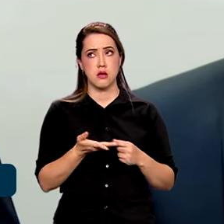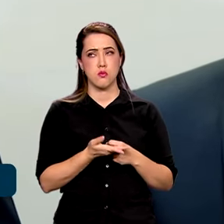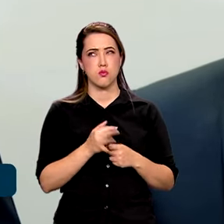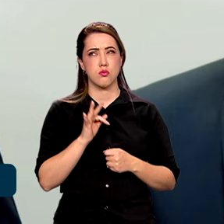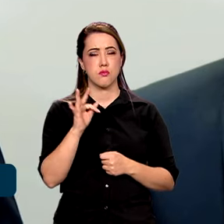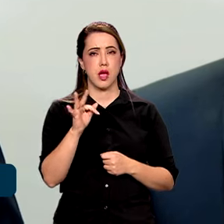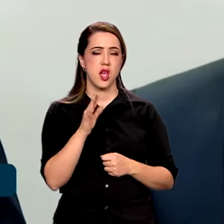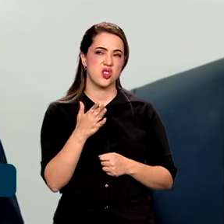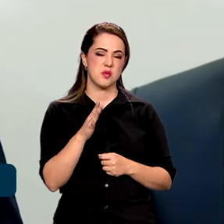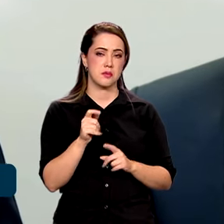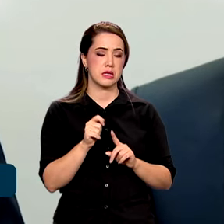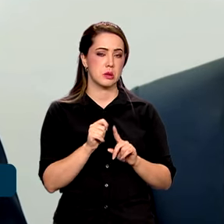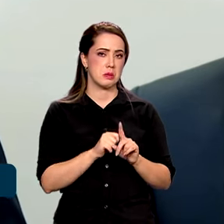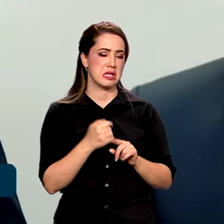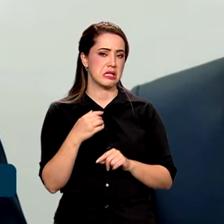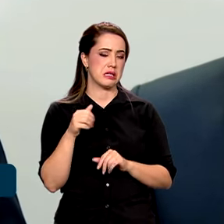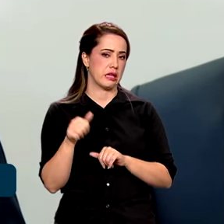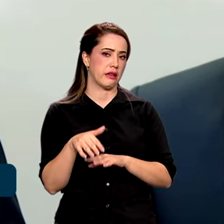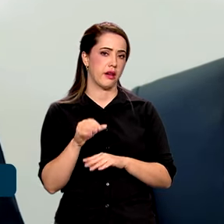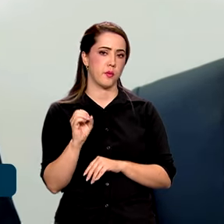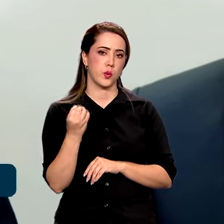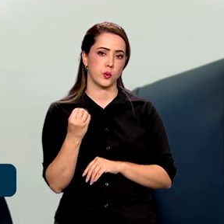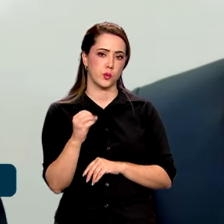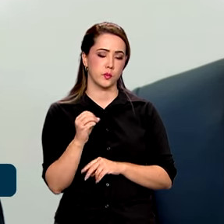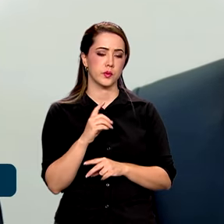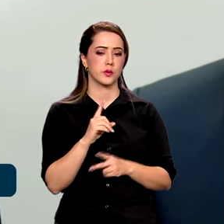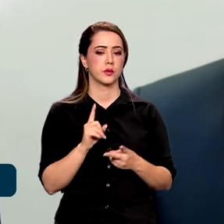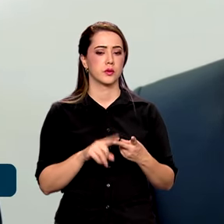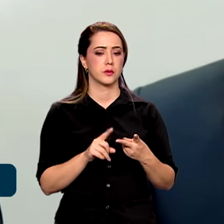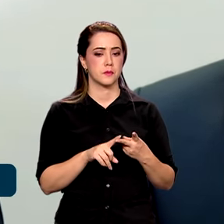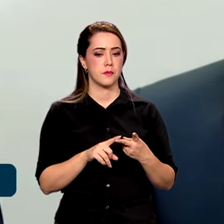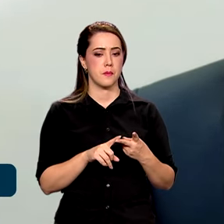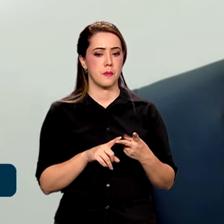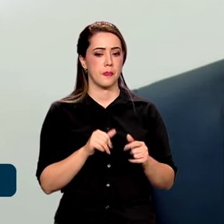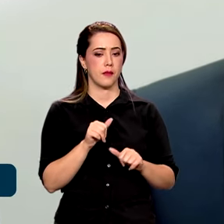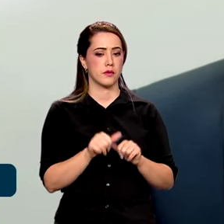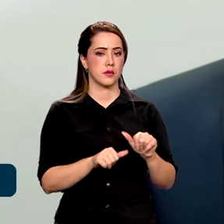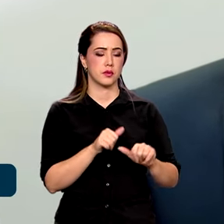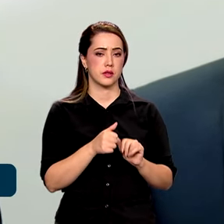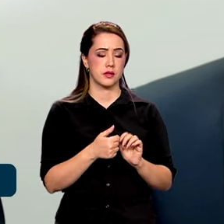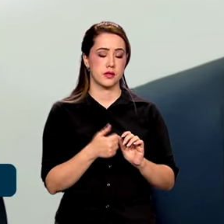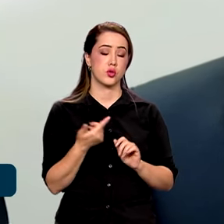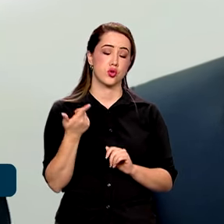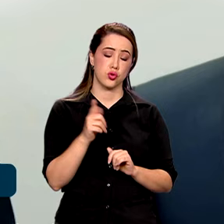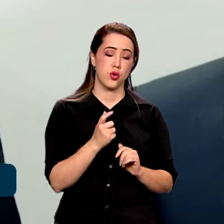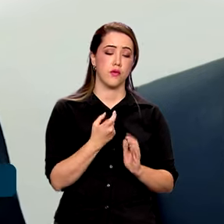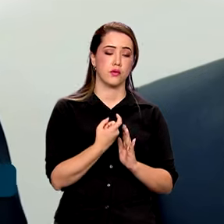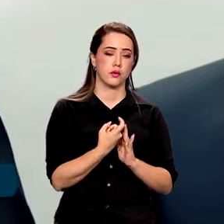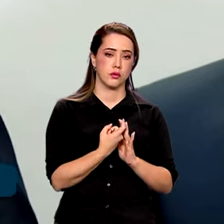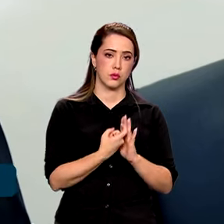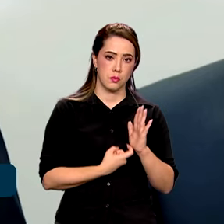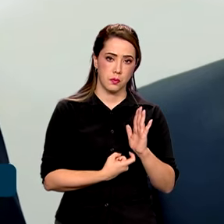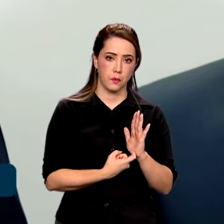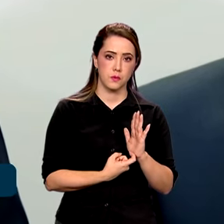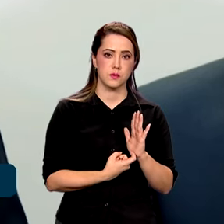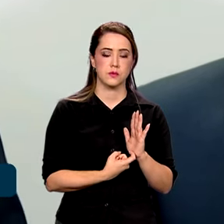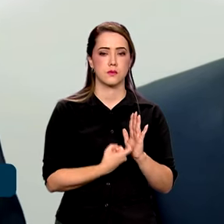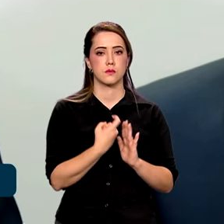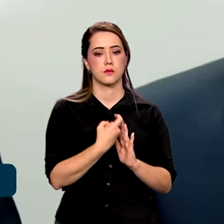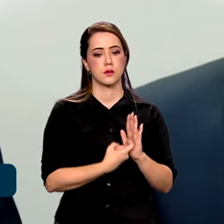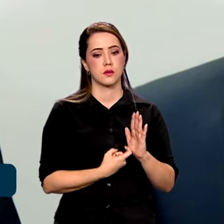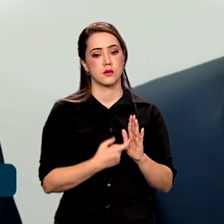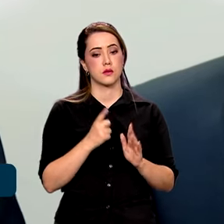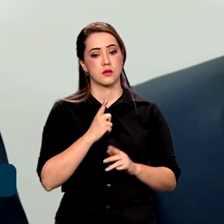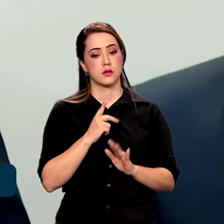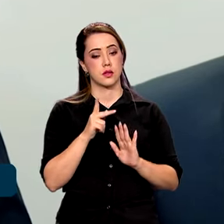até setembro, outubro, a segunda volta aí da reforma tributária. Então, nós temos uma agenda. E